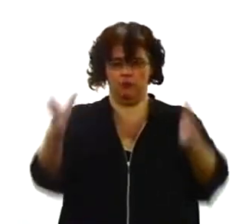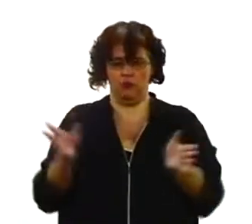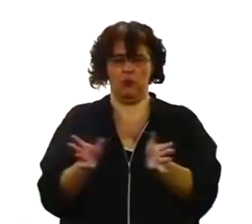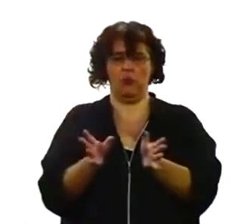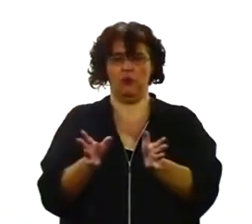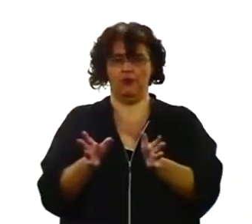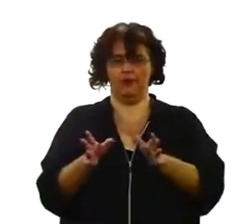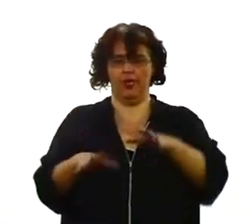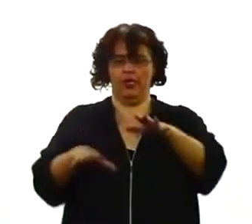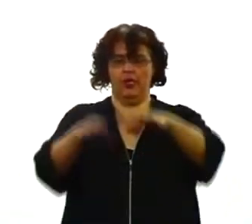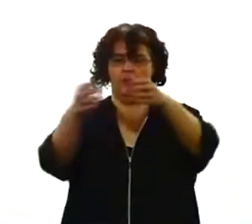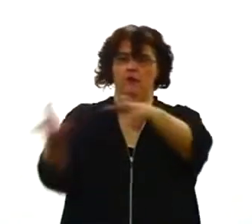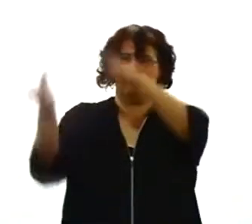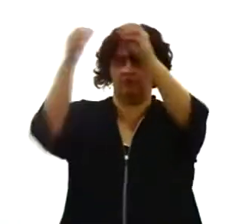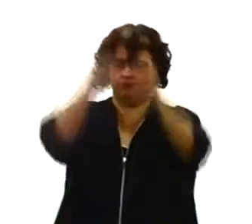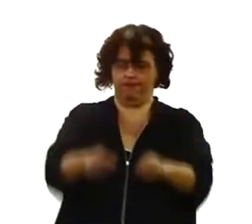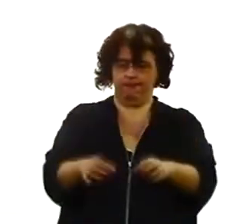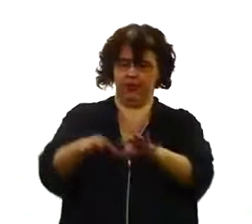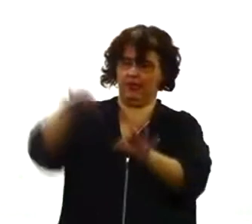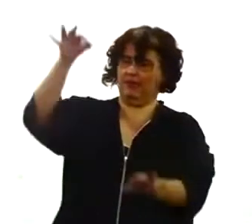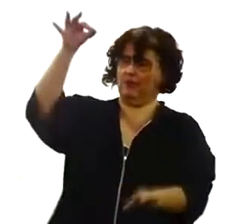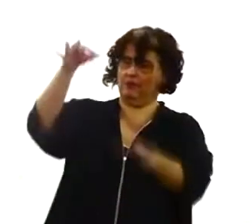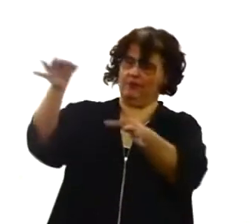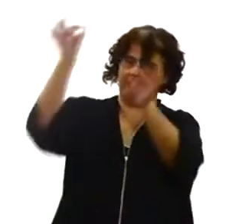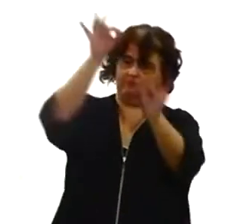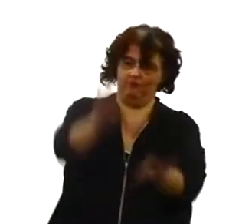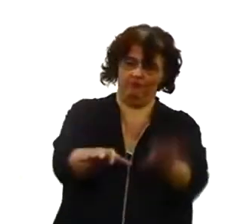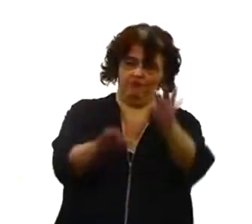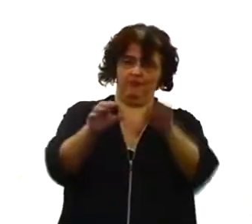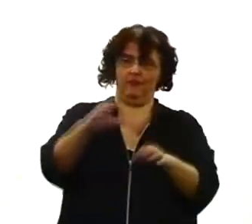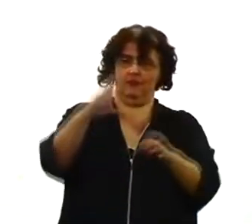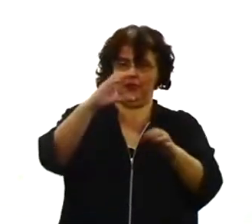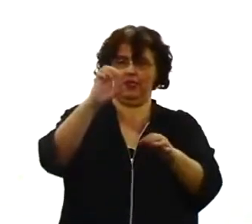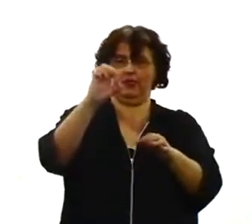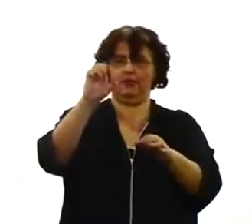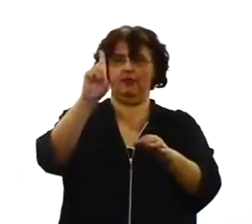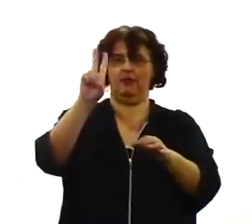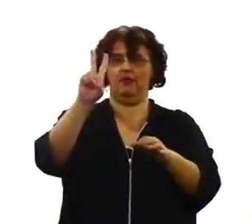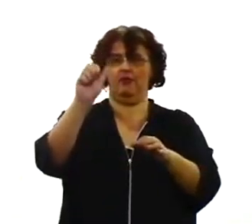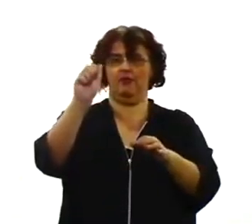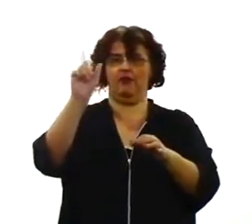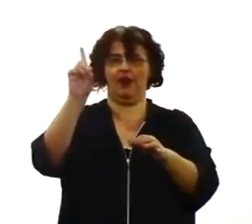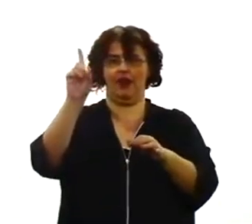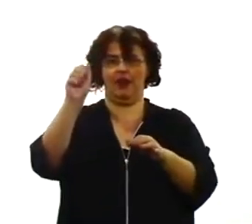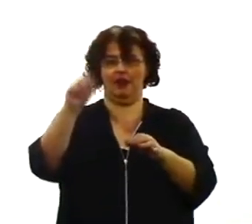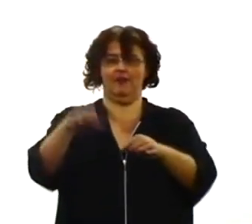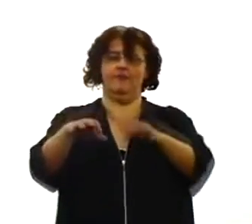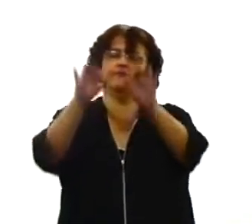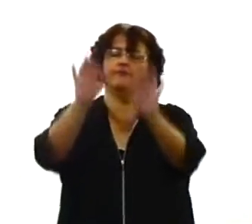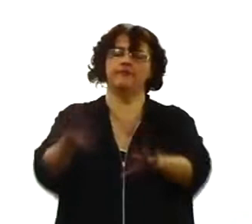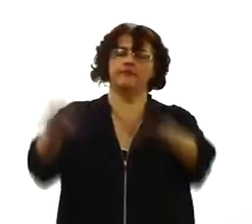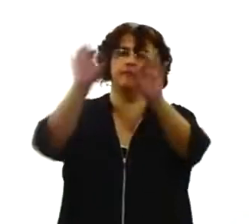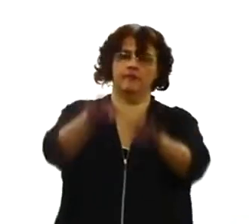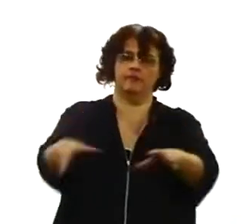limpar, então, aquele produto, eles colocavam em um lugar onde o vento passasse, né, soprasse